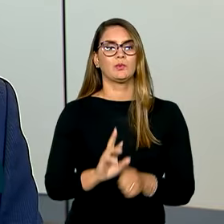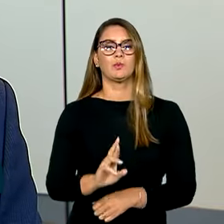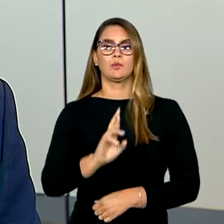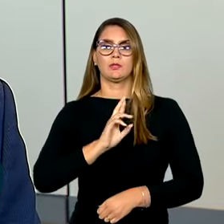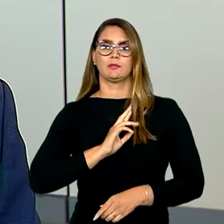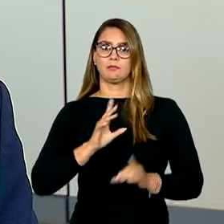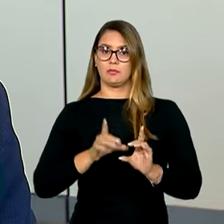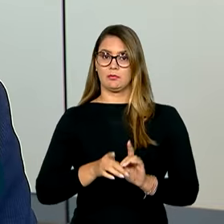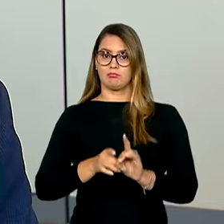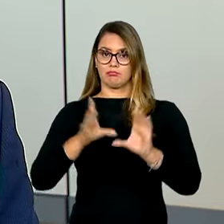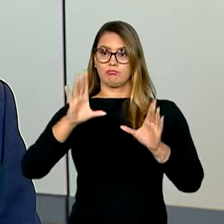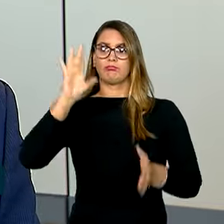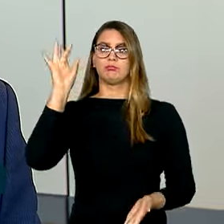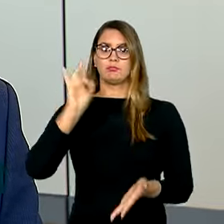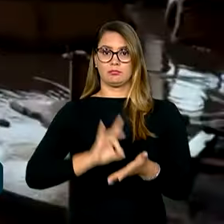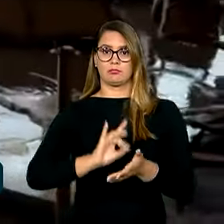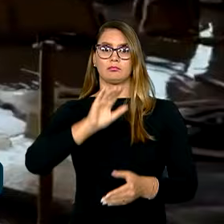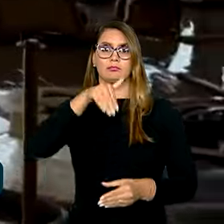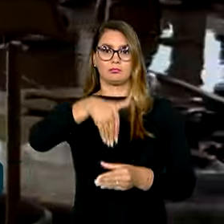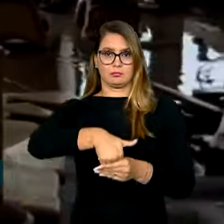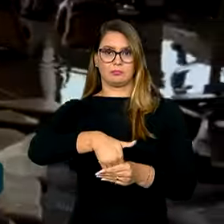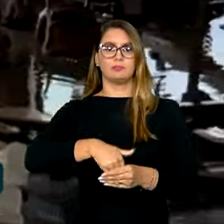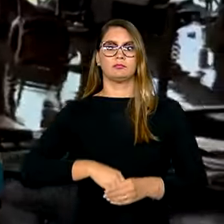democrático e legítimo das urnas.